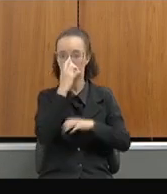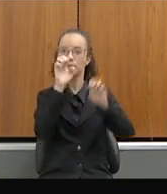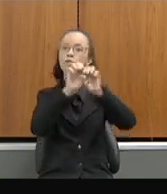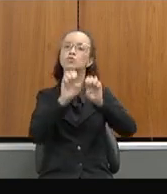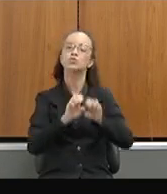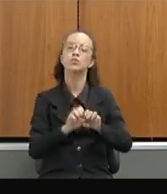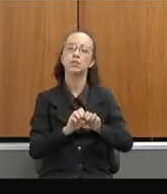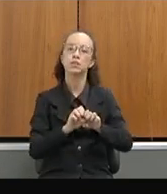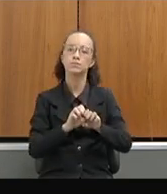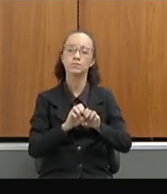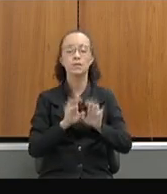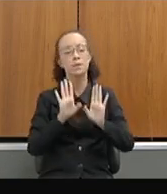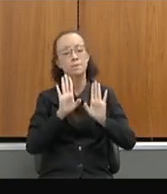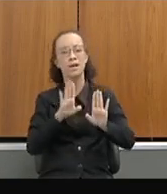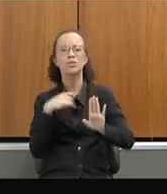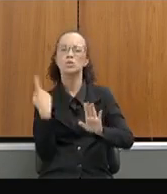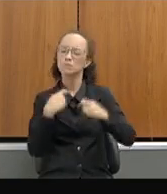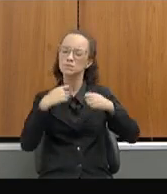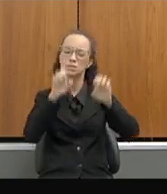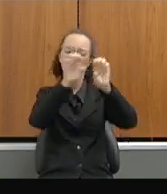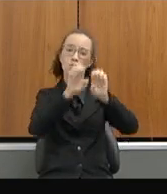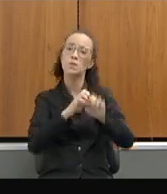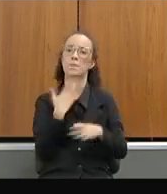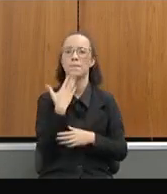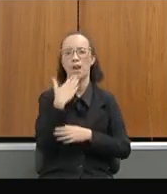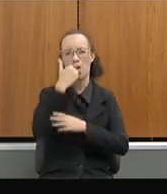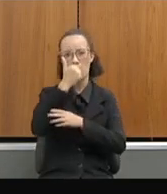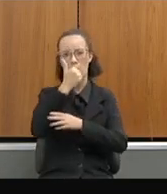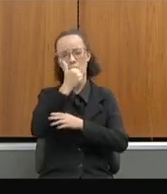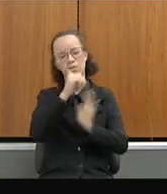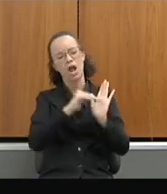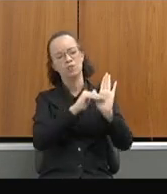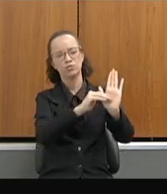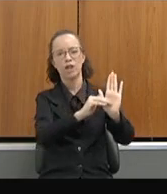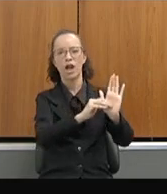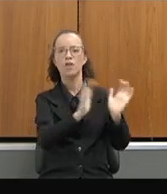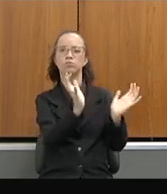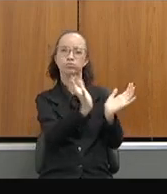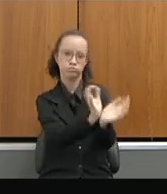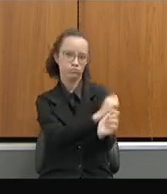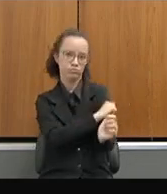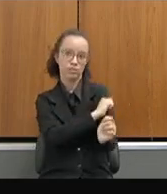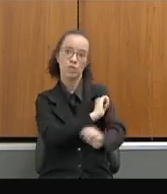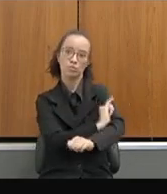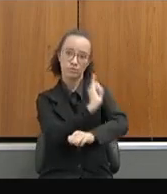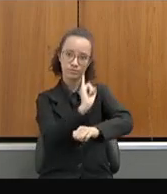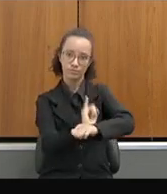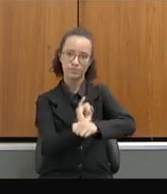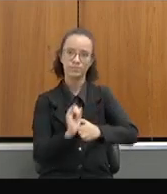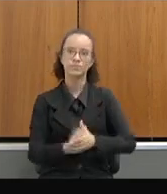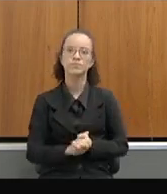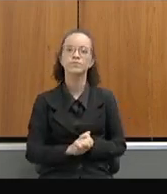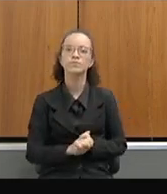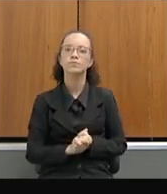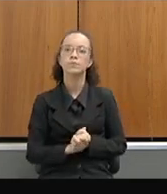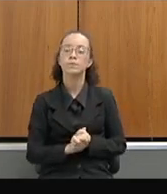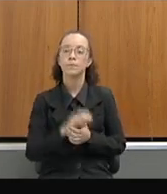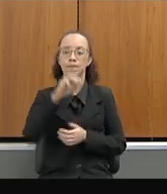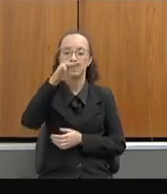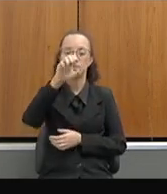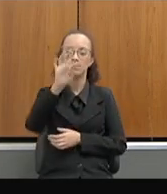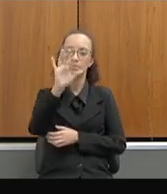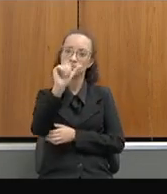mínima, mas precisamos de uma estrutura ainda melhor para atender os nossos estudantes em tempo integral. a meta 6